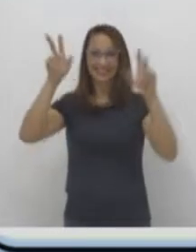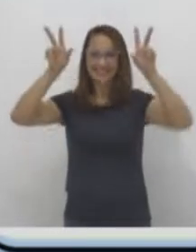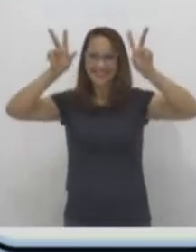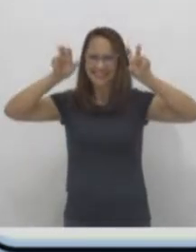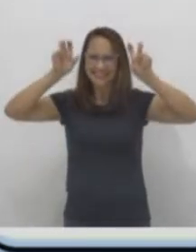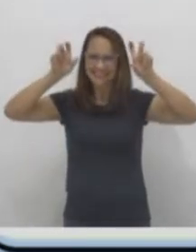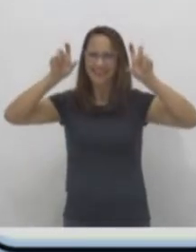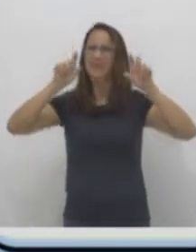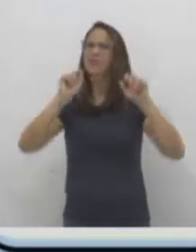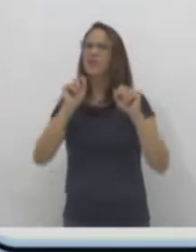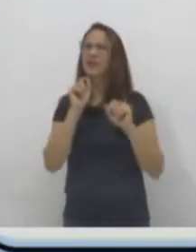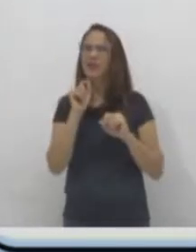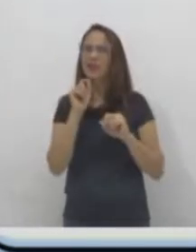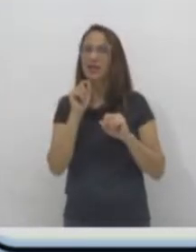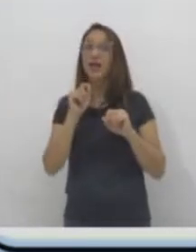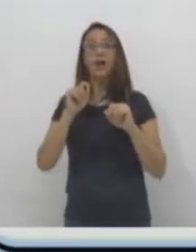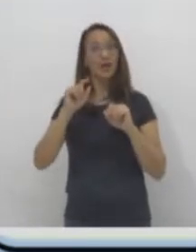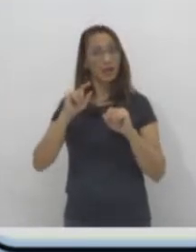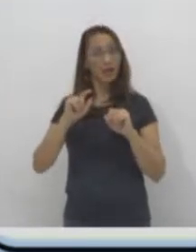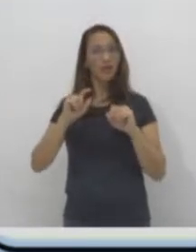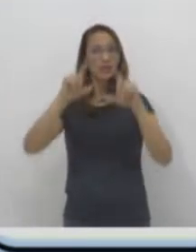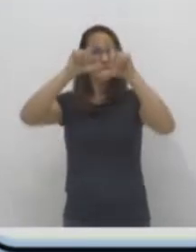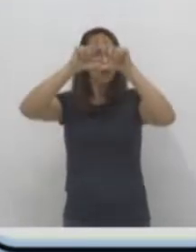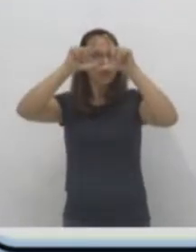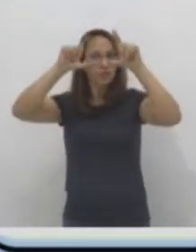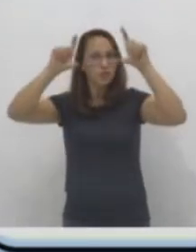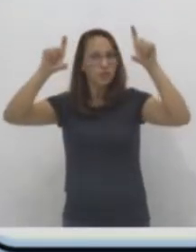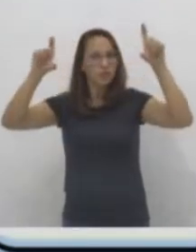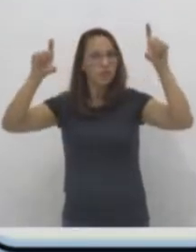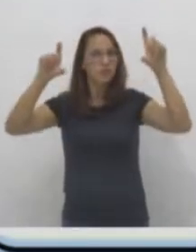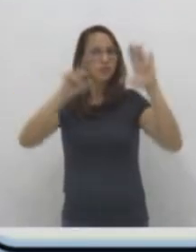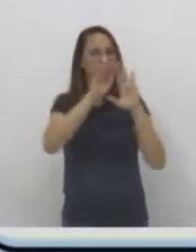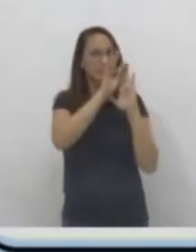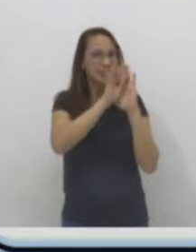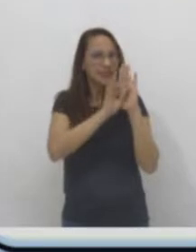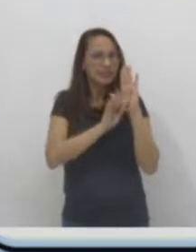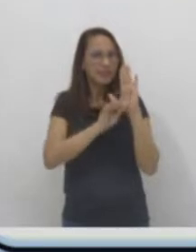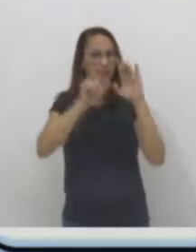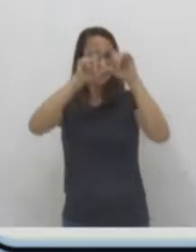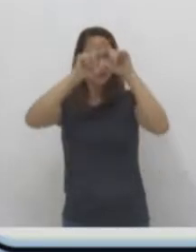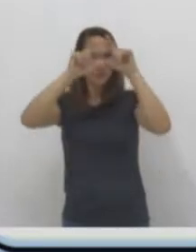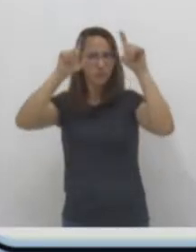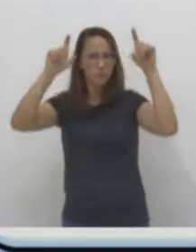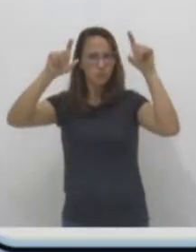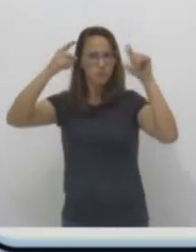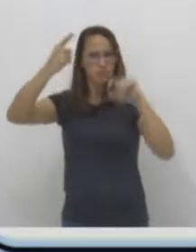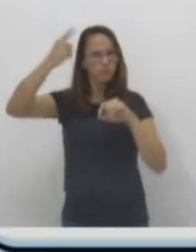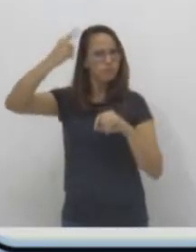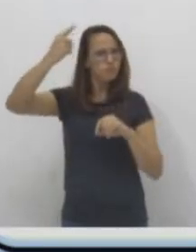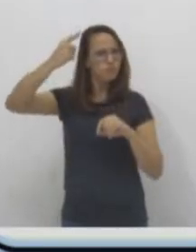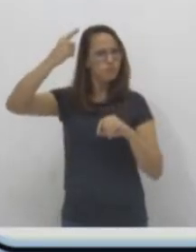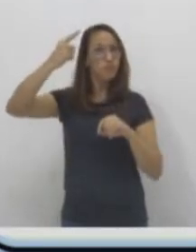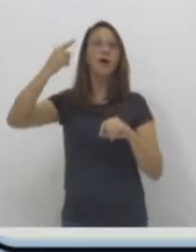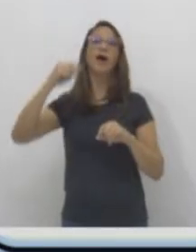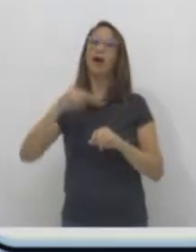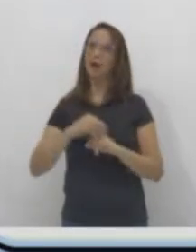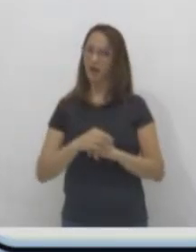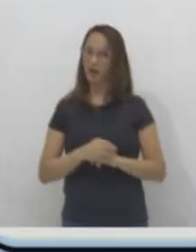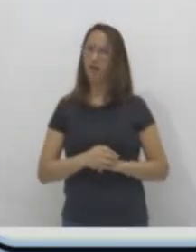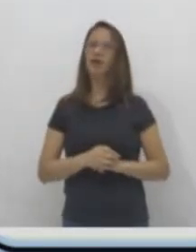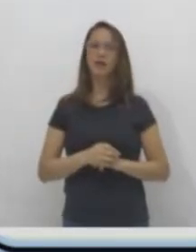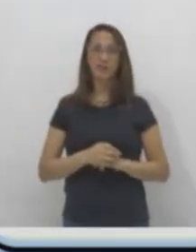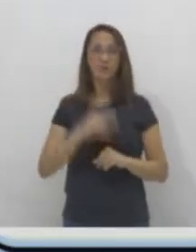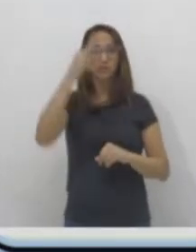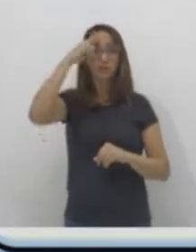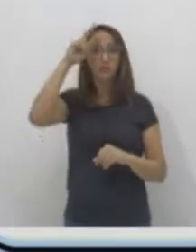que eu falei? O título é aquele que fica lá na parte, na primeira linha, a linha superior, que é o nome da história que nós estamos